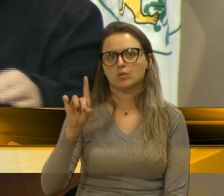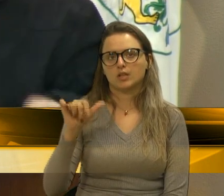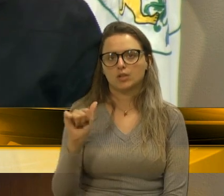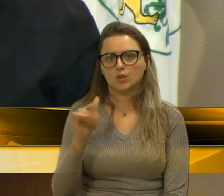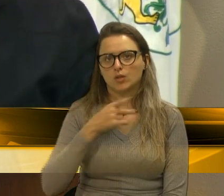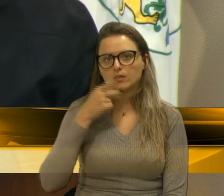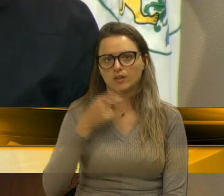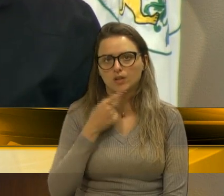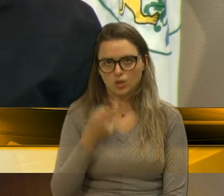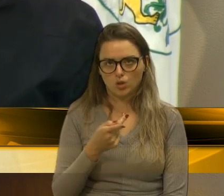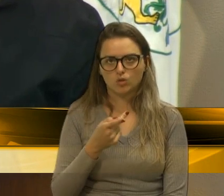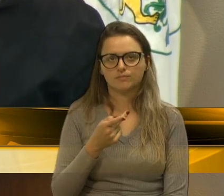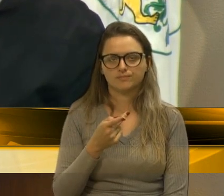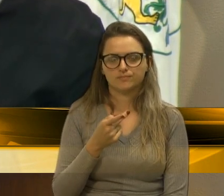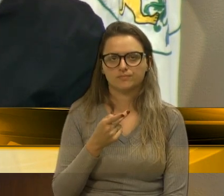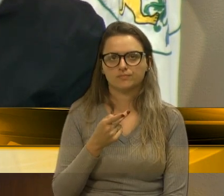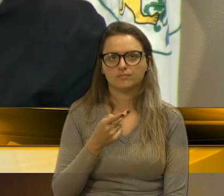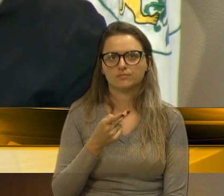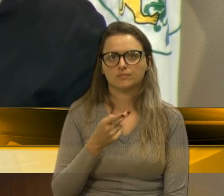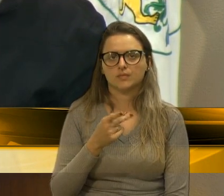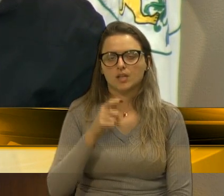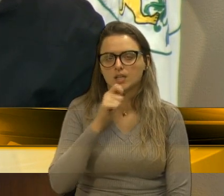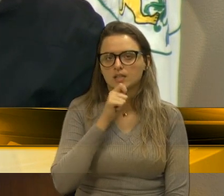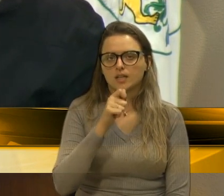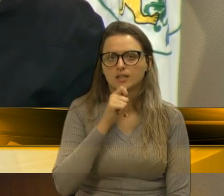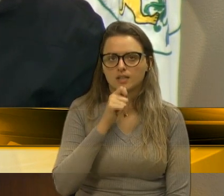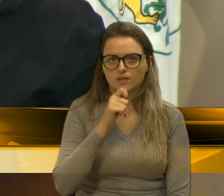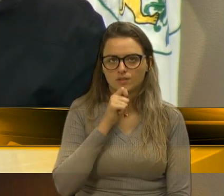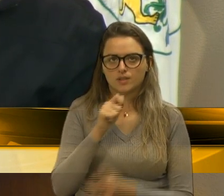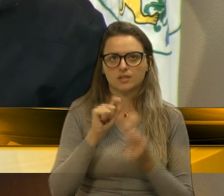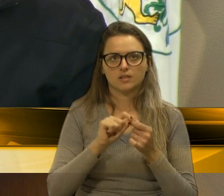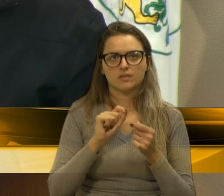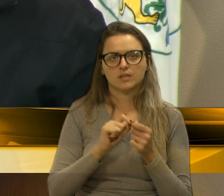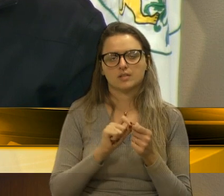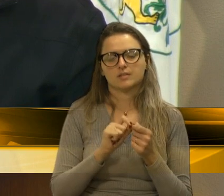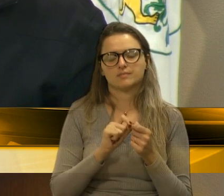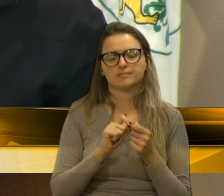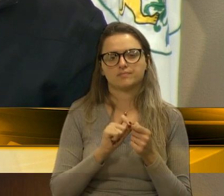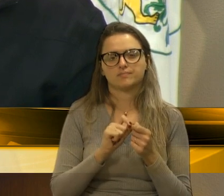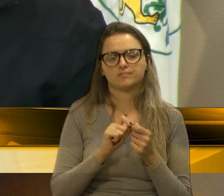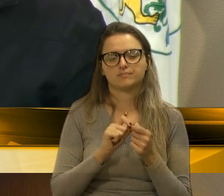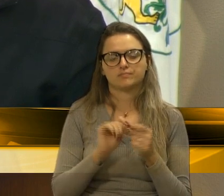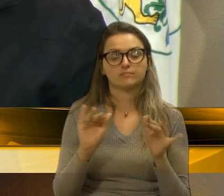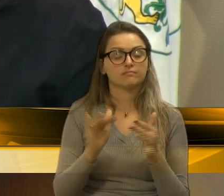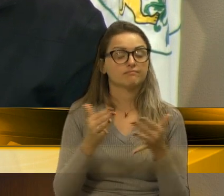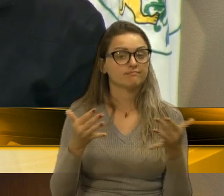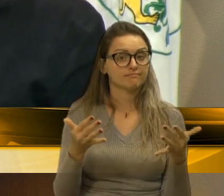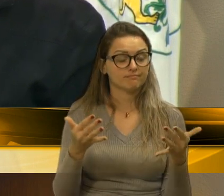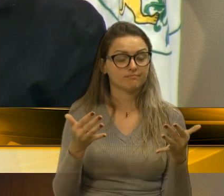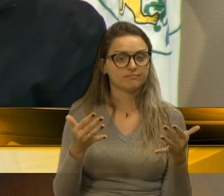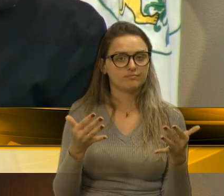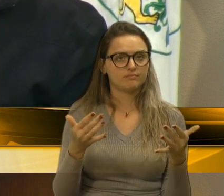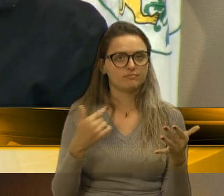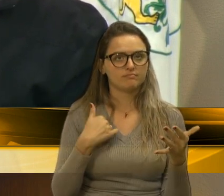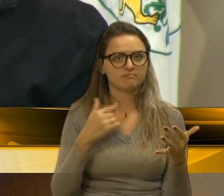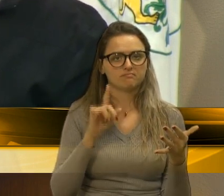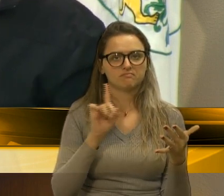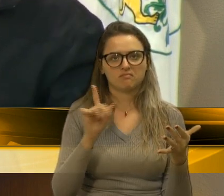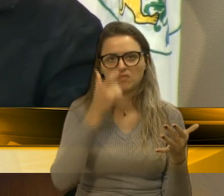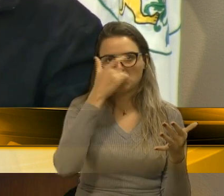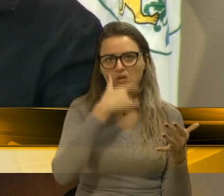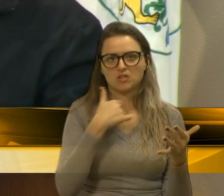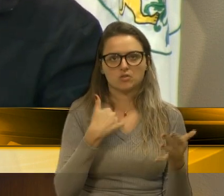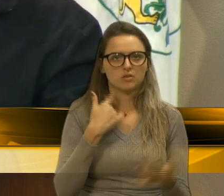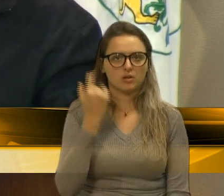literalmente, na entrevista que foi colocada. E aí, eu não me considero um